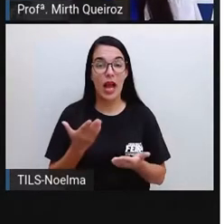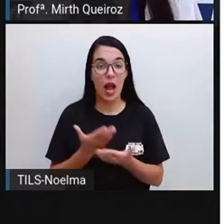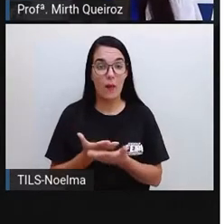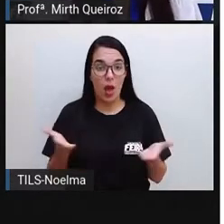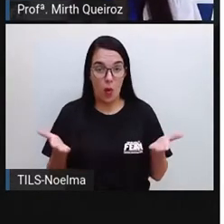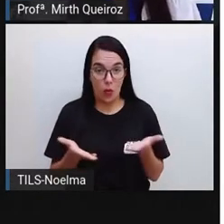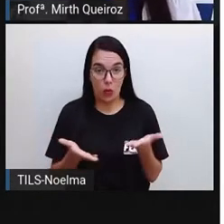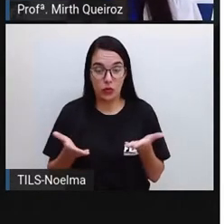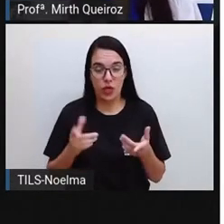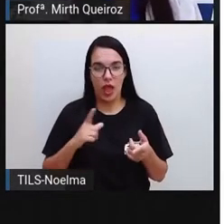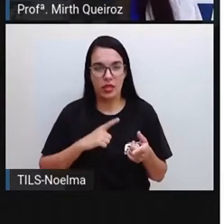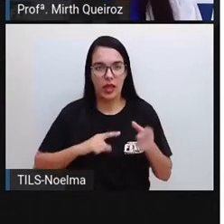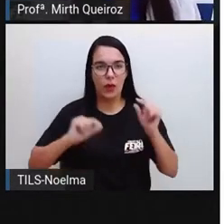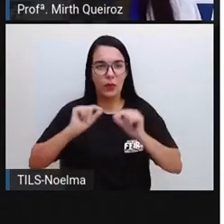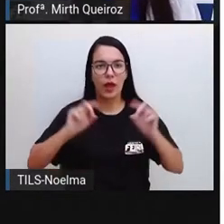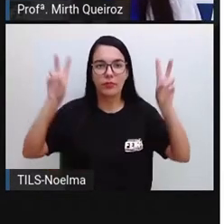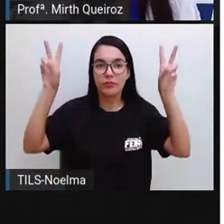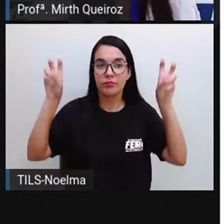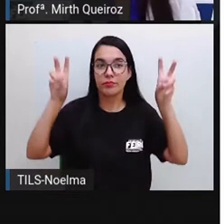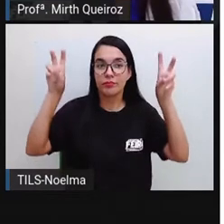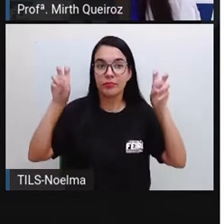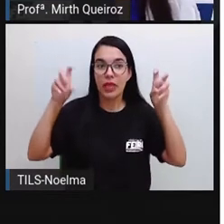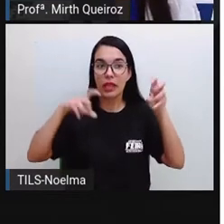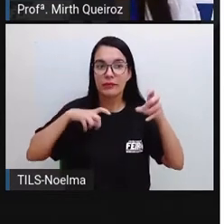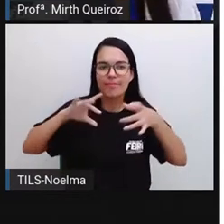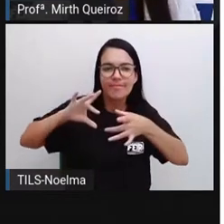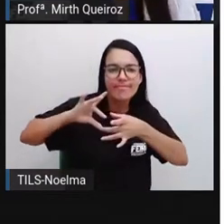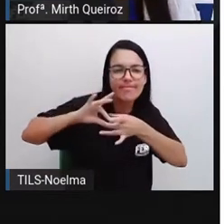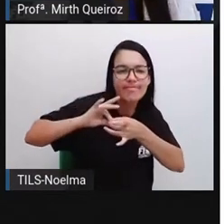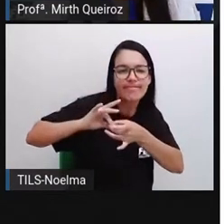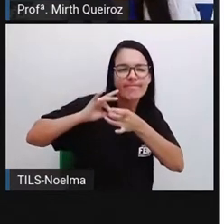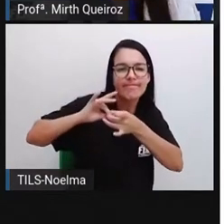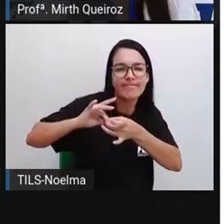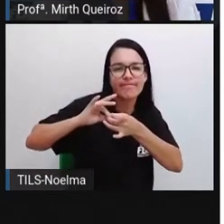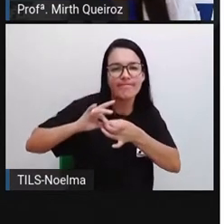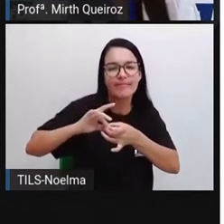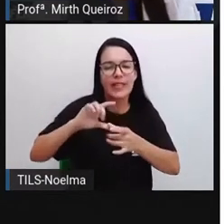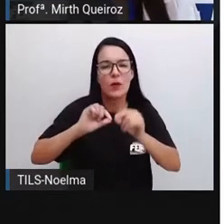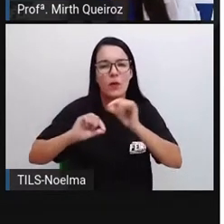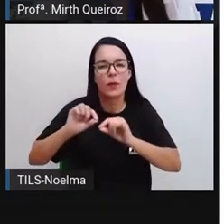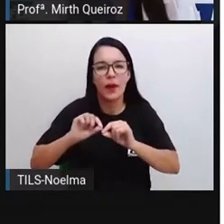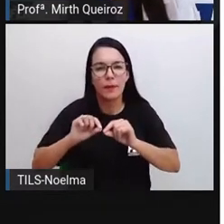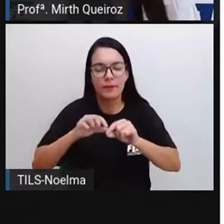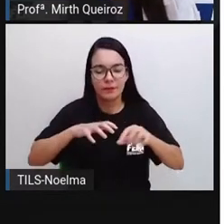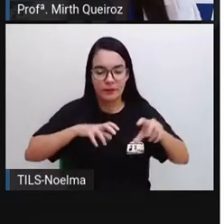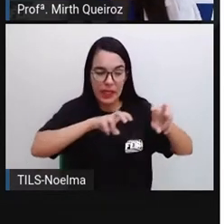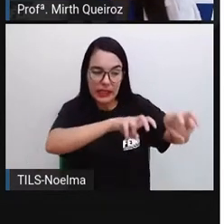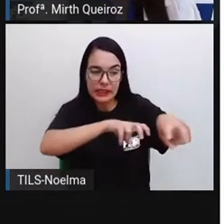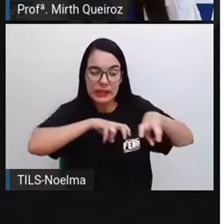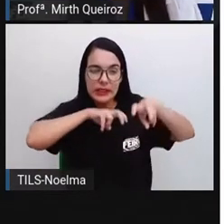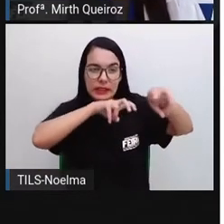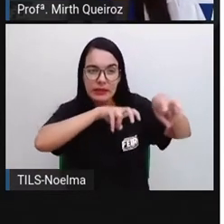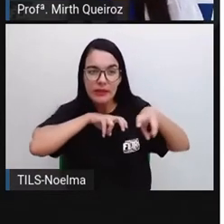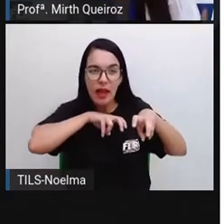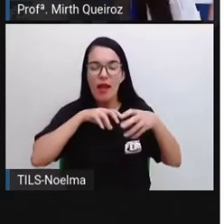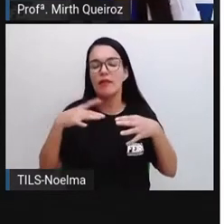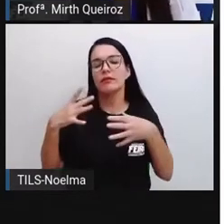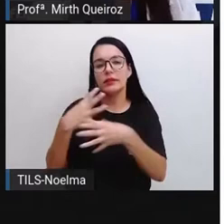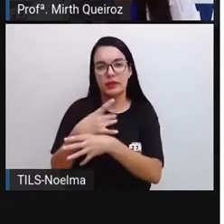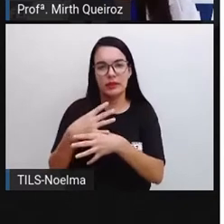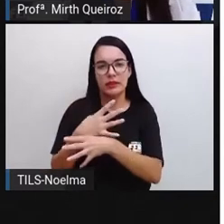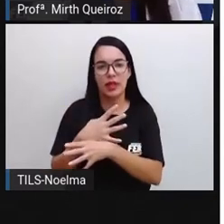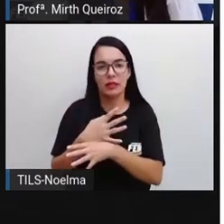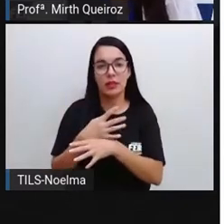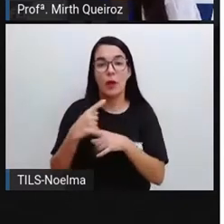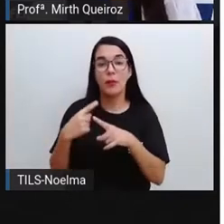hoje nós vamos falar sobre a interdependência entre campo e cidade. Isso mesmo. O campo